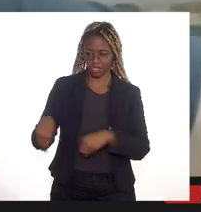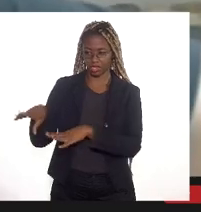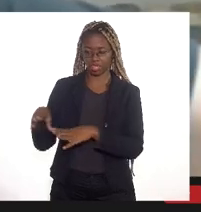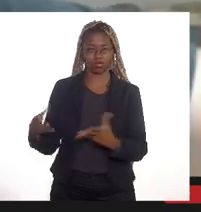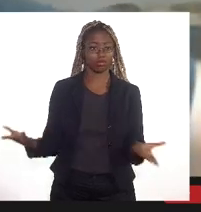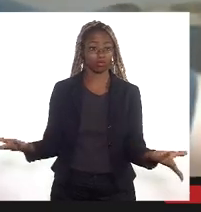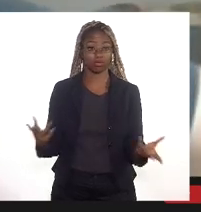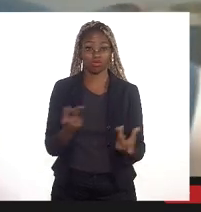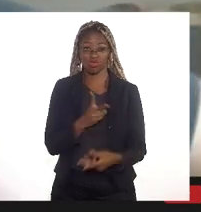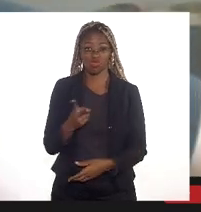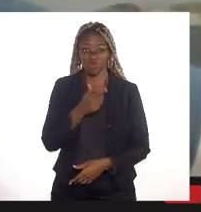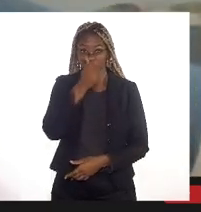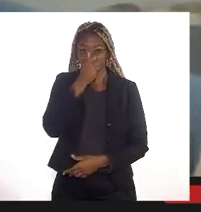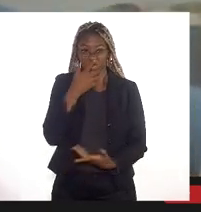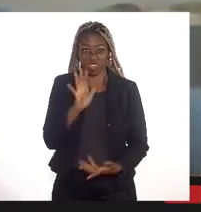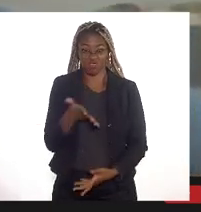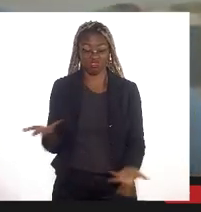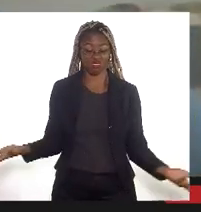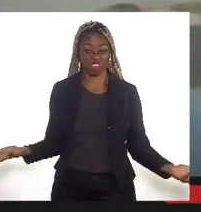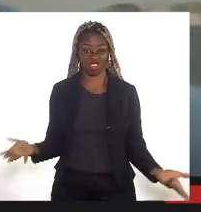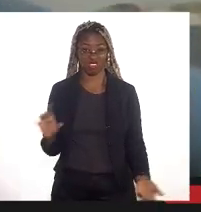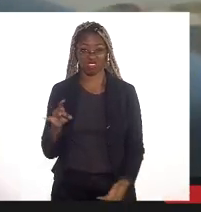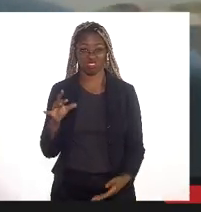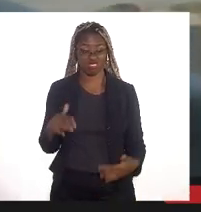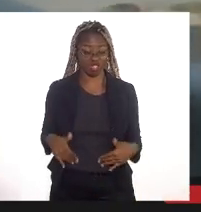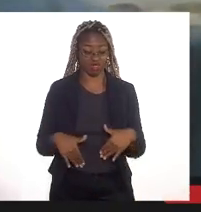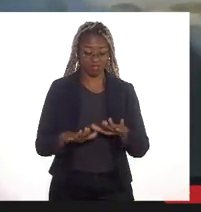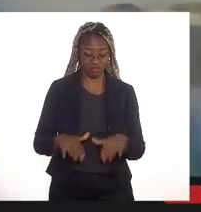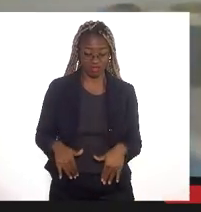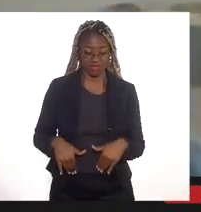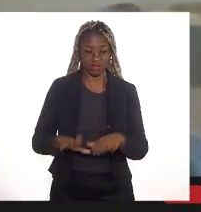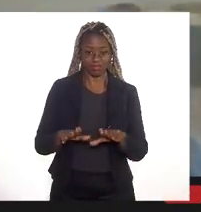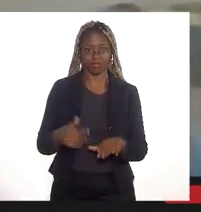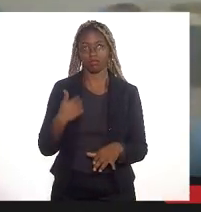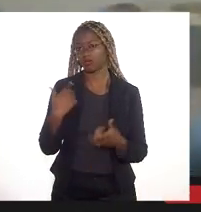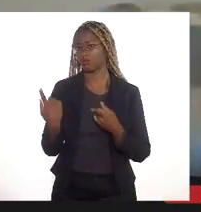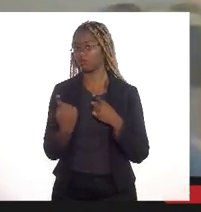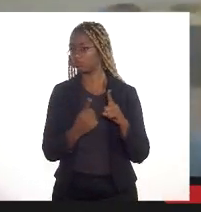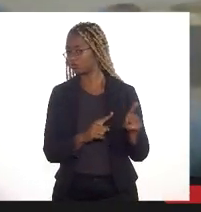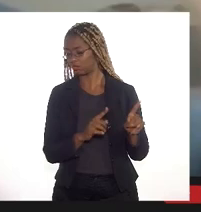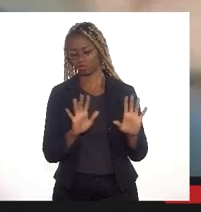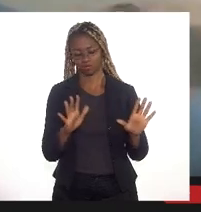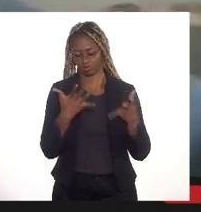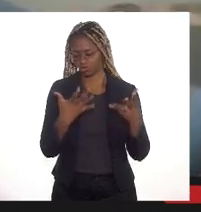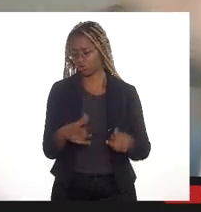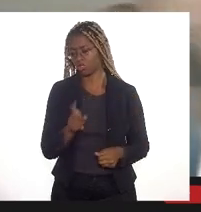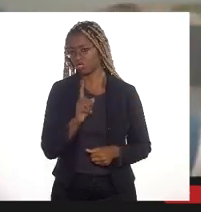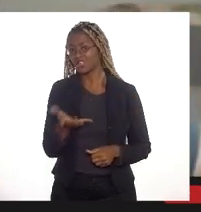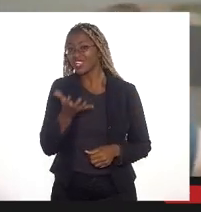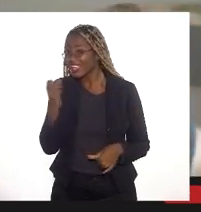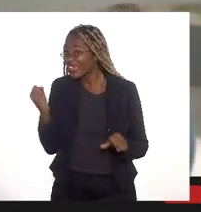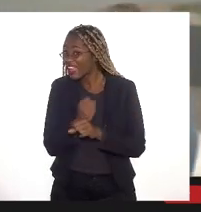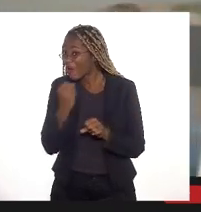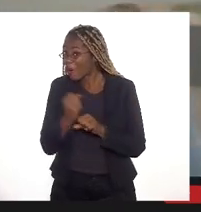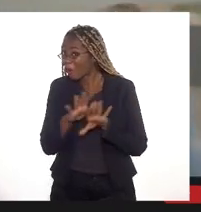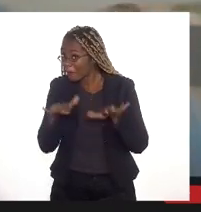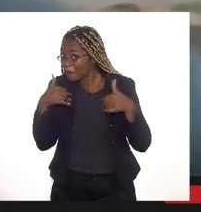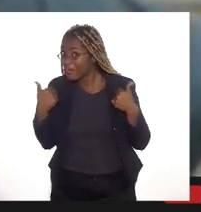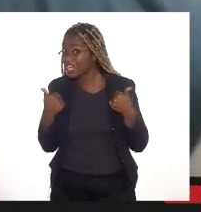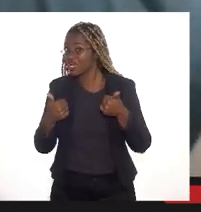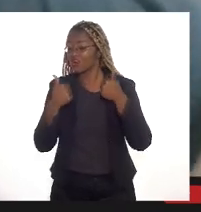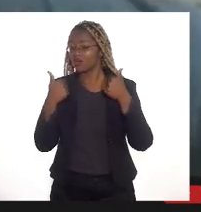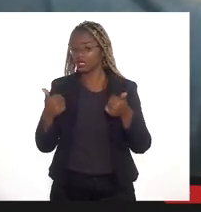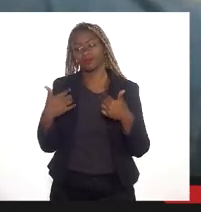você só está empurrando um problema para o outro lado eu sou contra se quer fazer alguma obra para melhorar